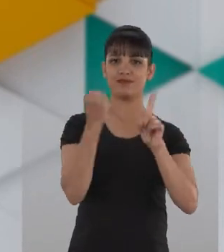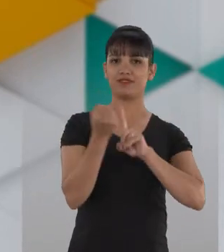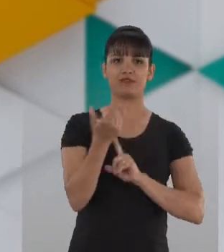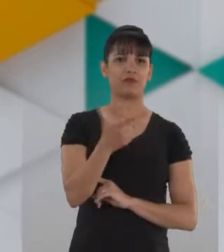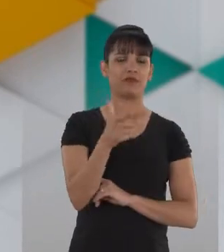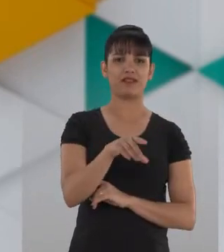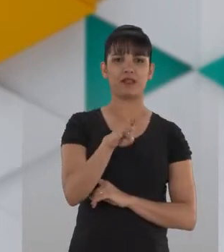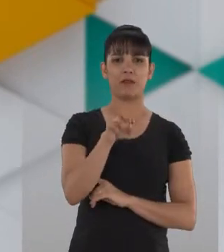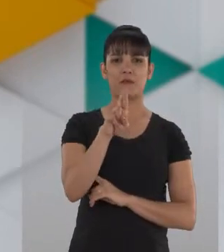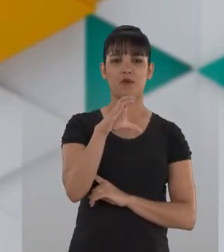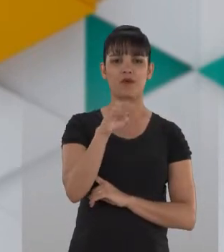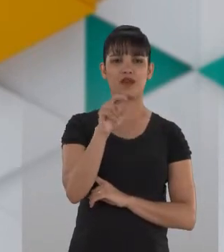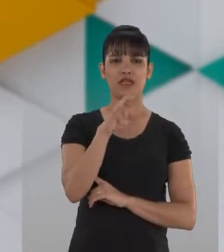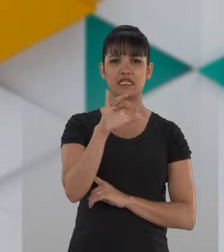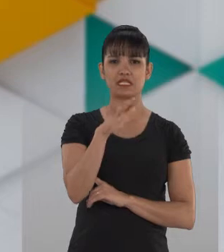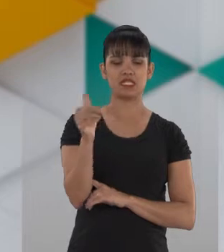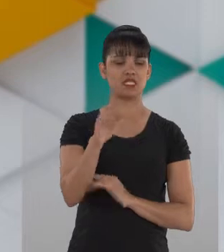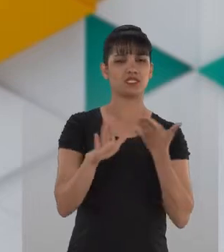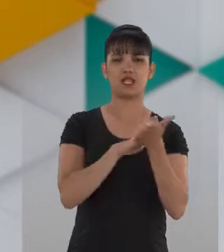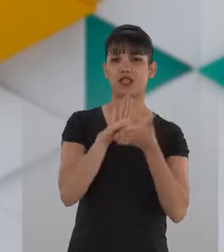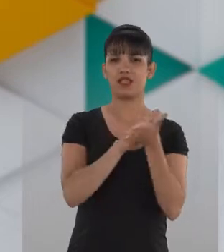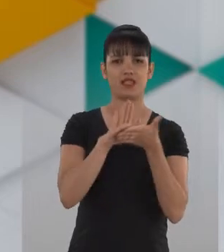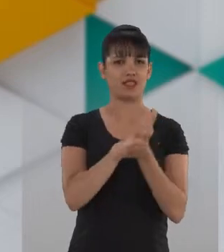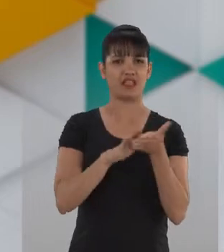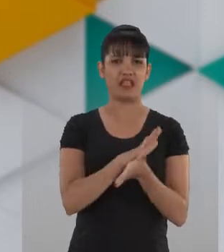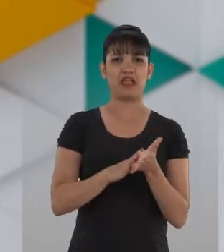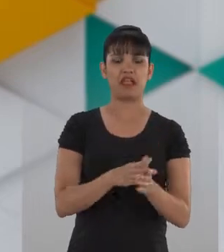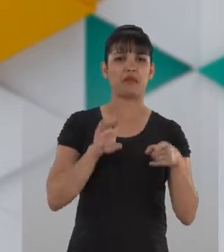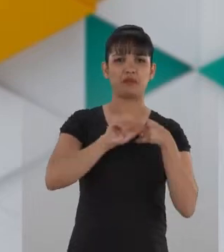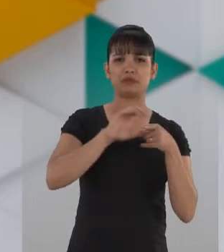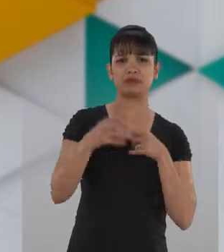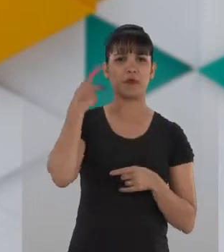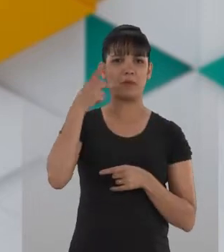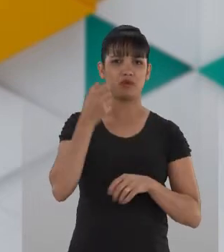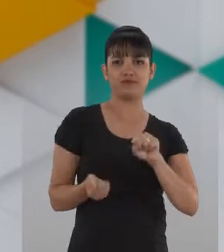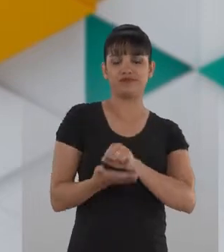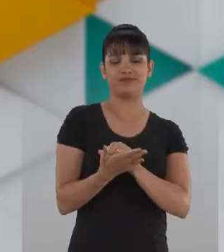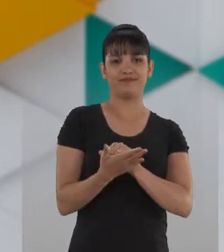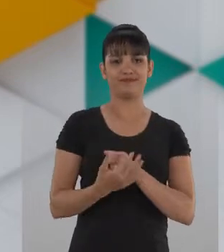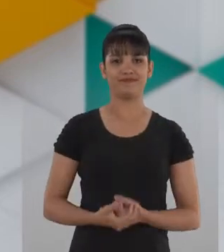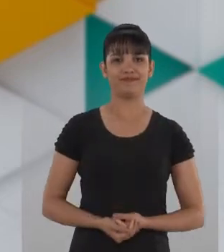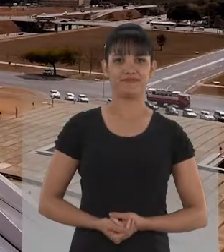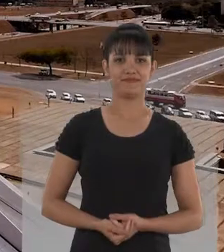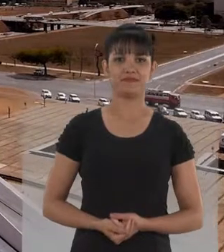a sociedade. Um governo onde não haverá espaço para burocracia, politicagem e corrupção.